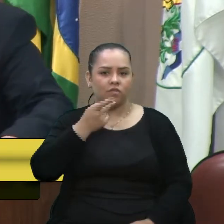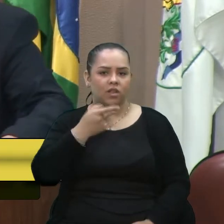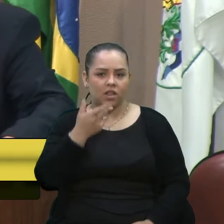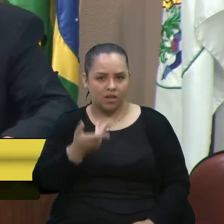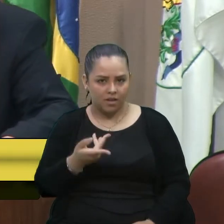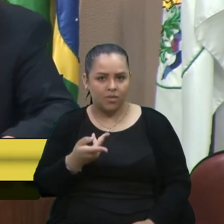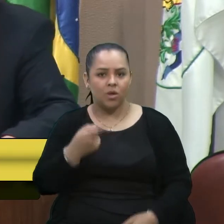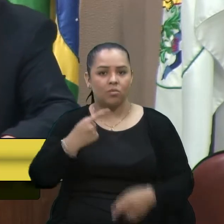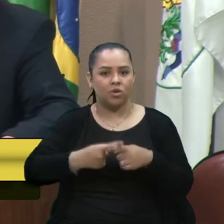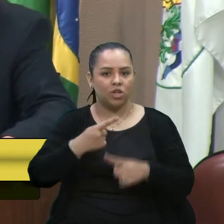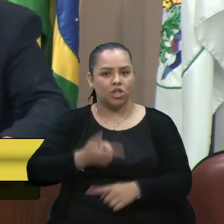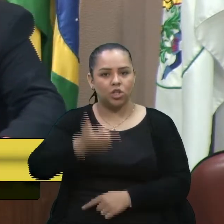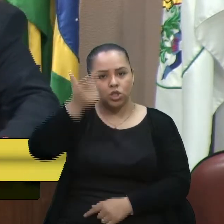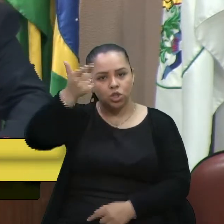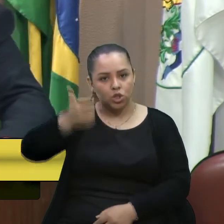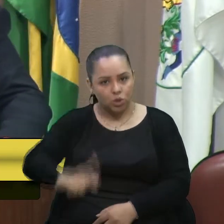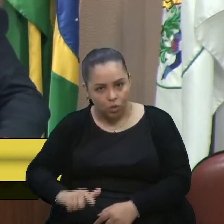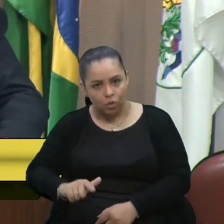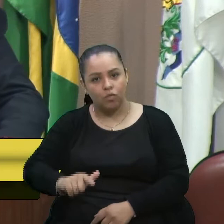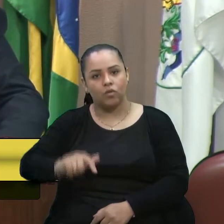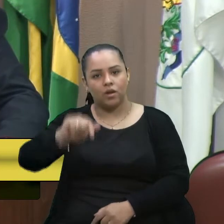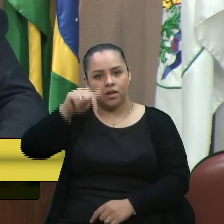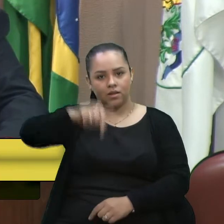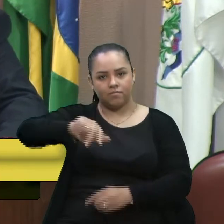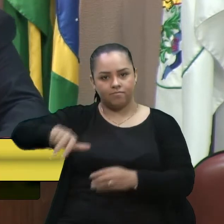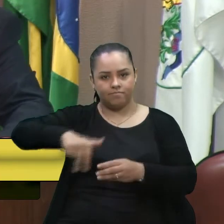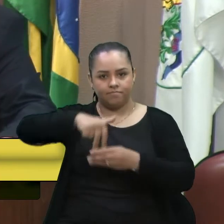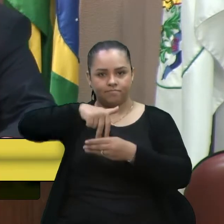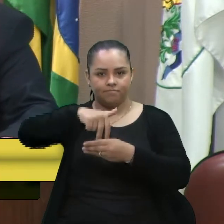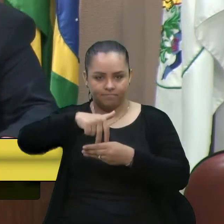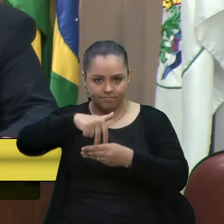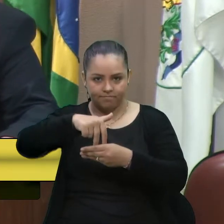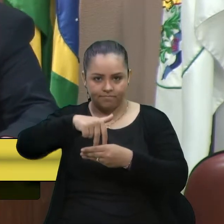mais uma vez aqui na tribuna, hoje